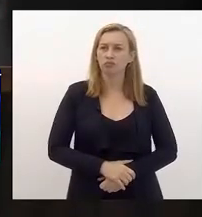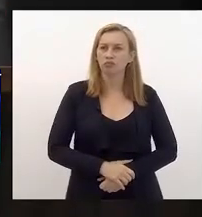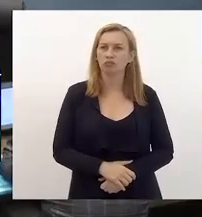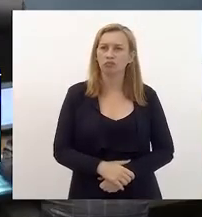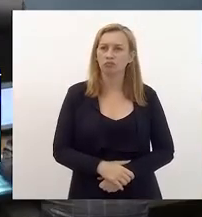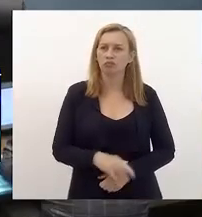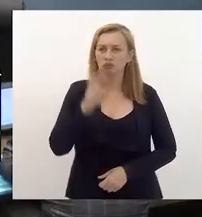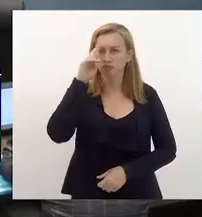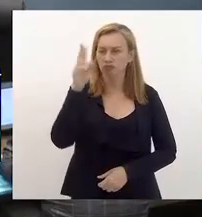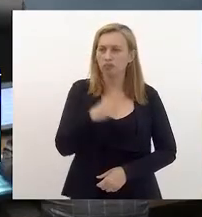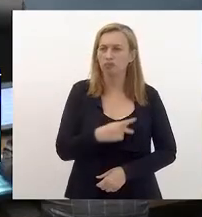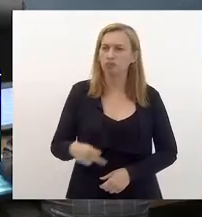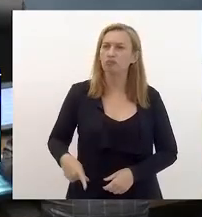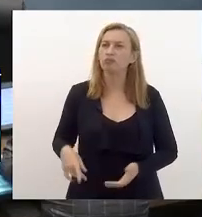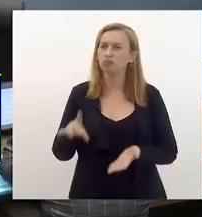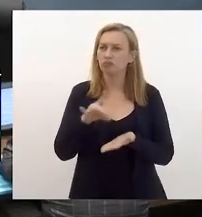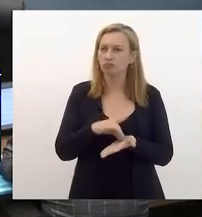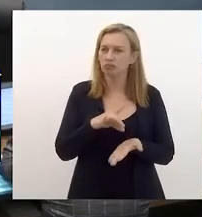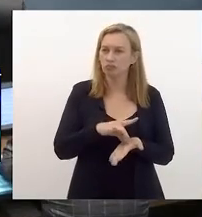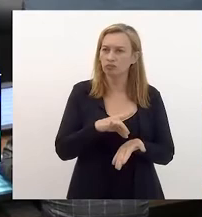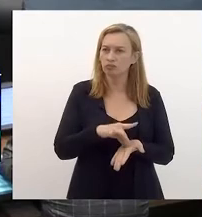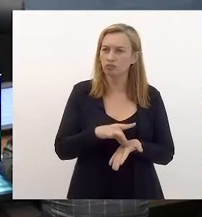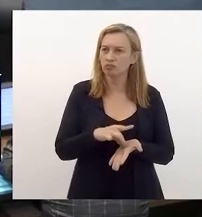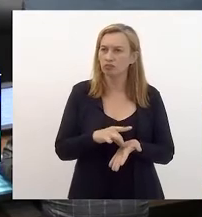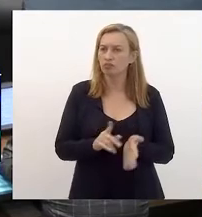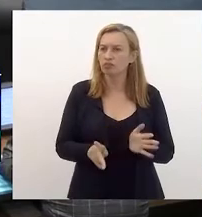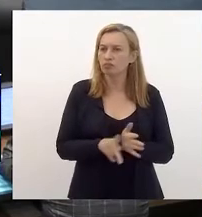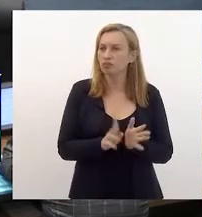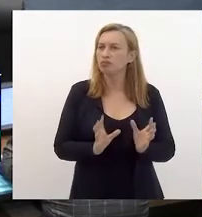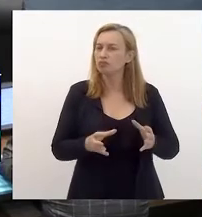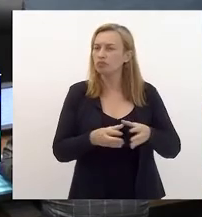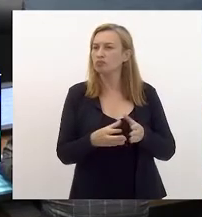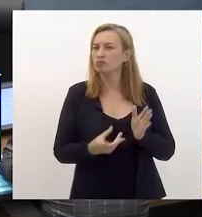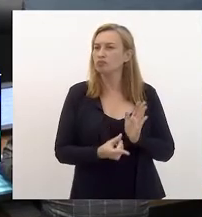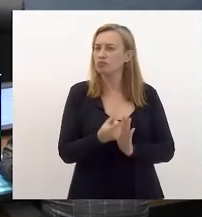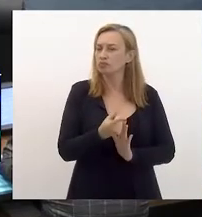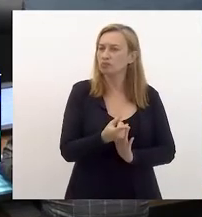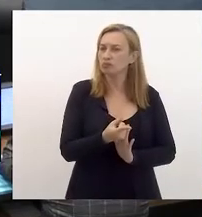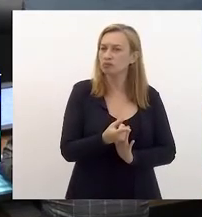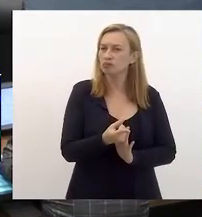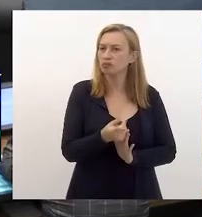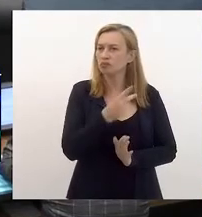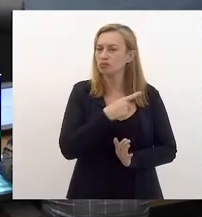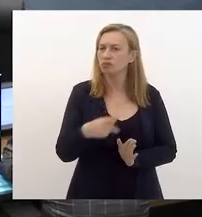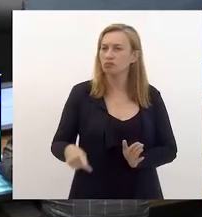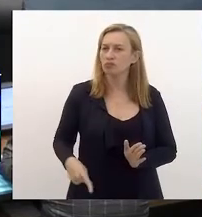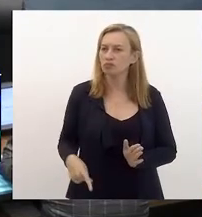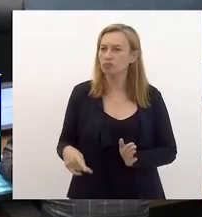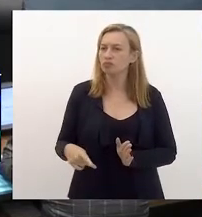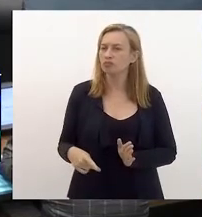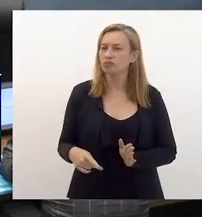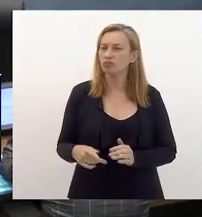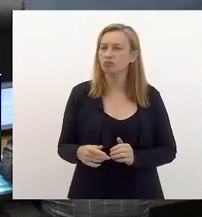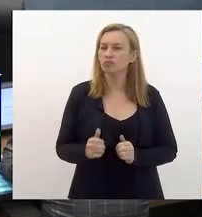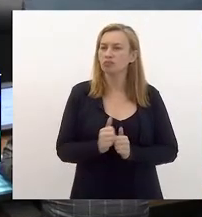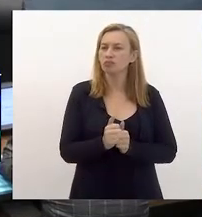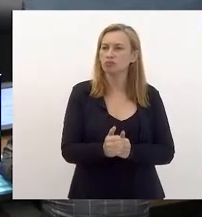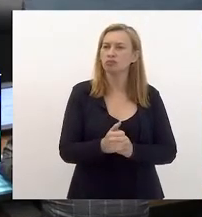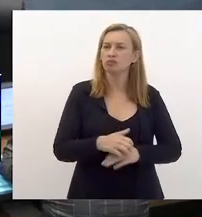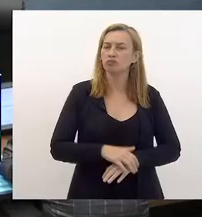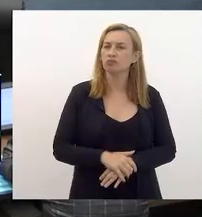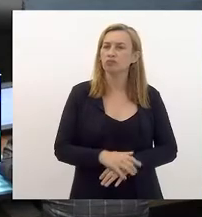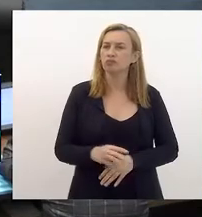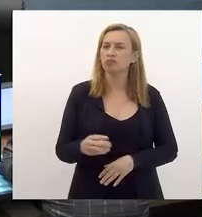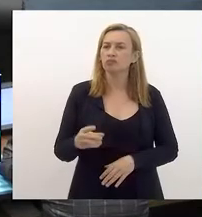Senhor presidente, na verdade, como membro da Comissão de Orçamento, designado pelo presidente da Comissão, deputado